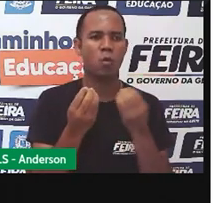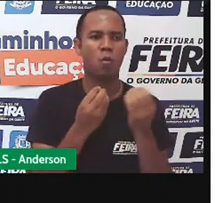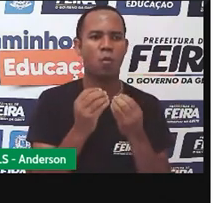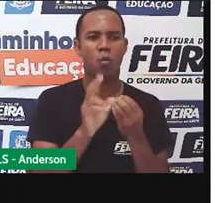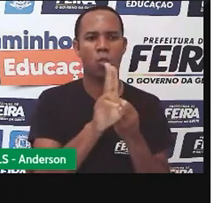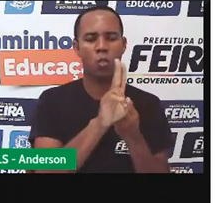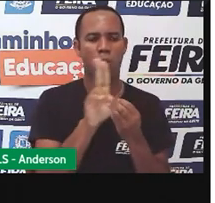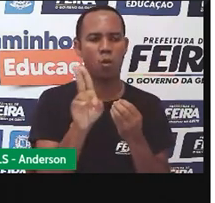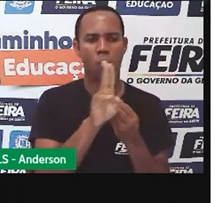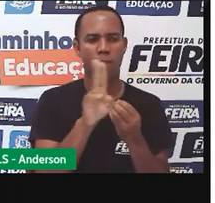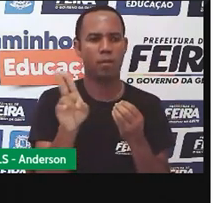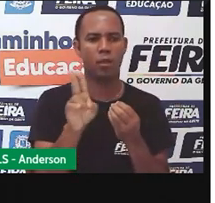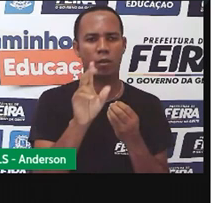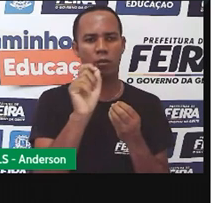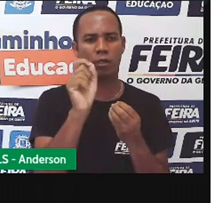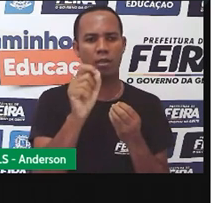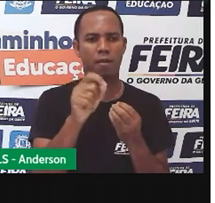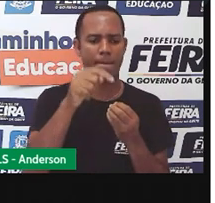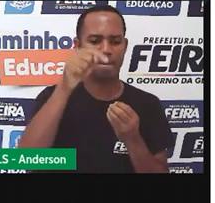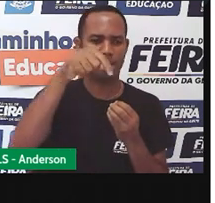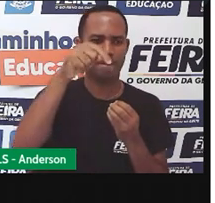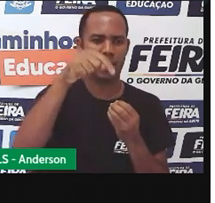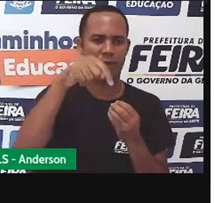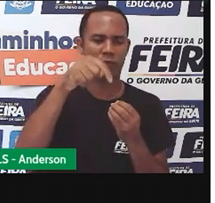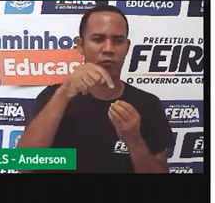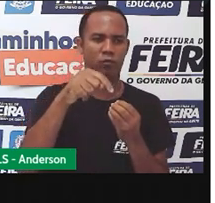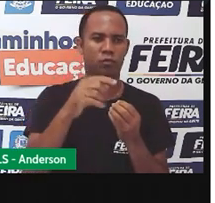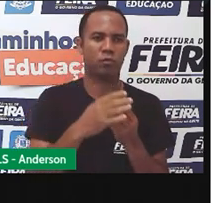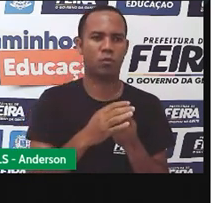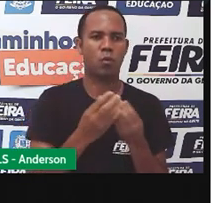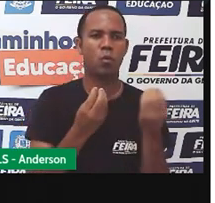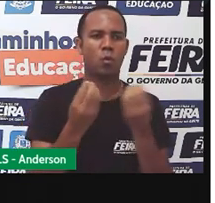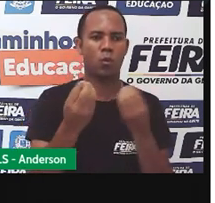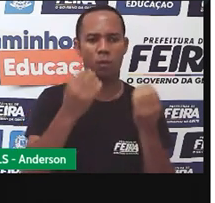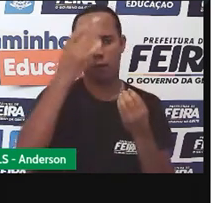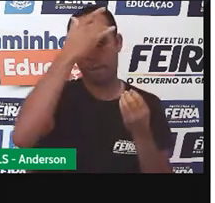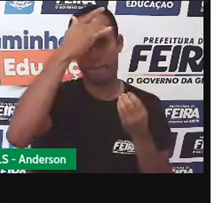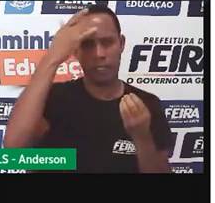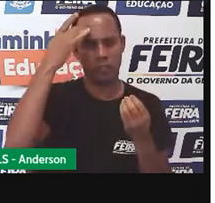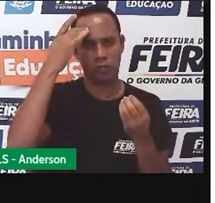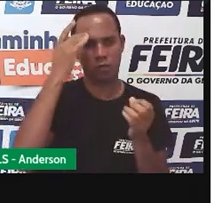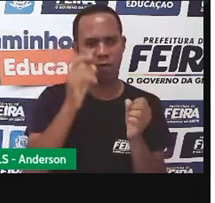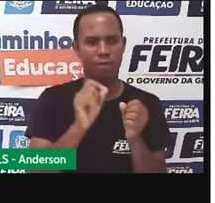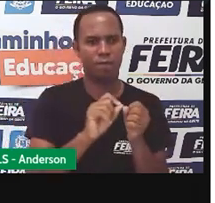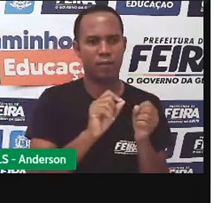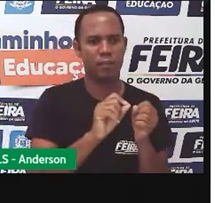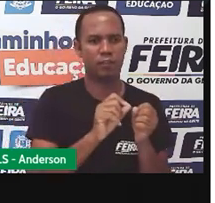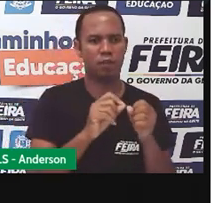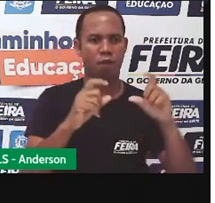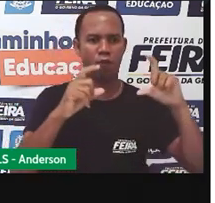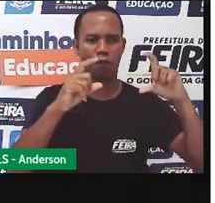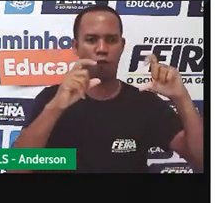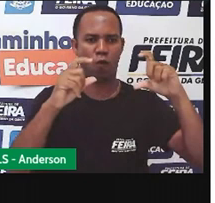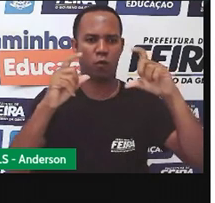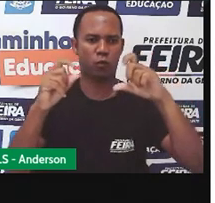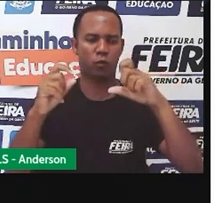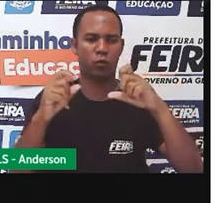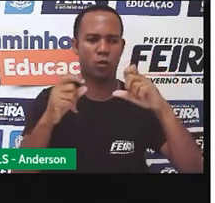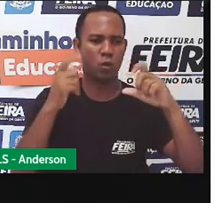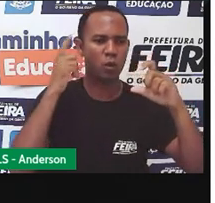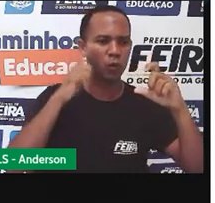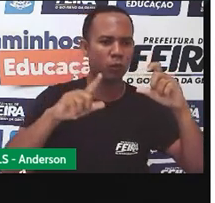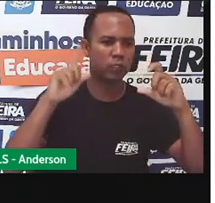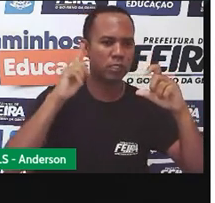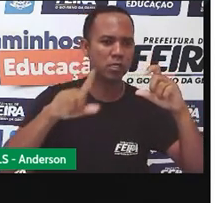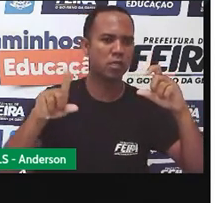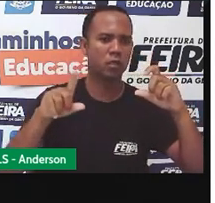nome que está embaixo da imagem. A pessoa que fez aquela foto, que conseguiu aquela